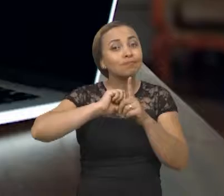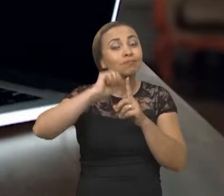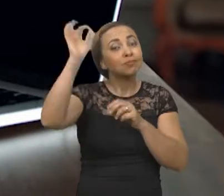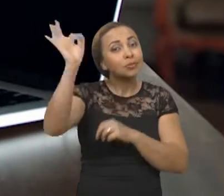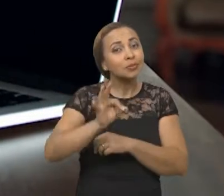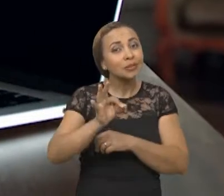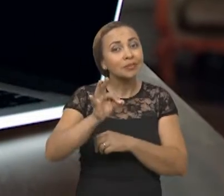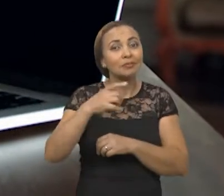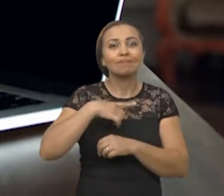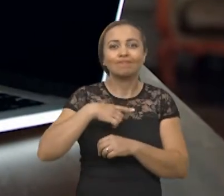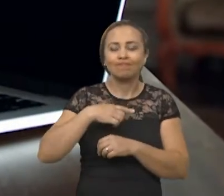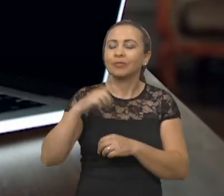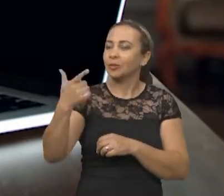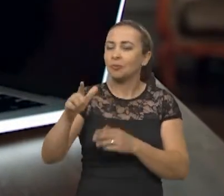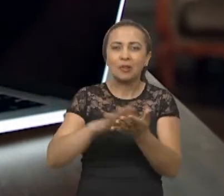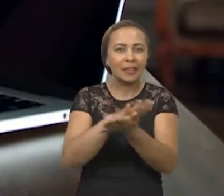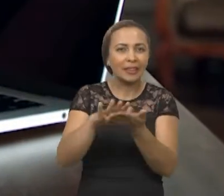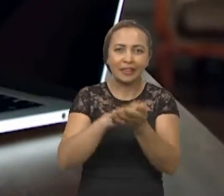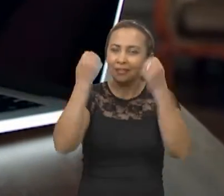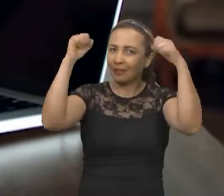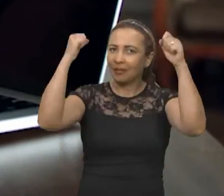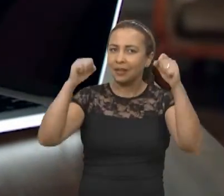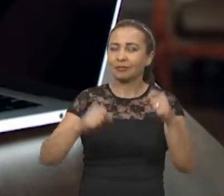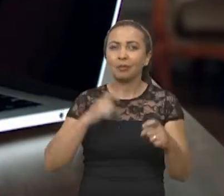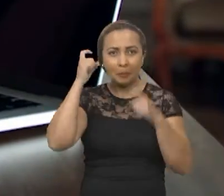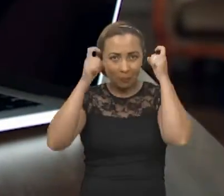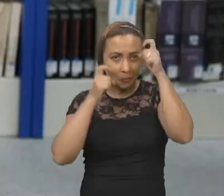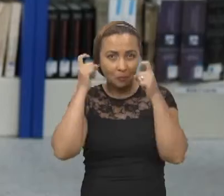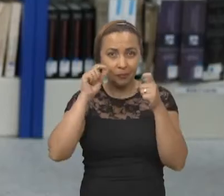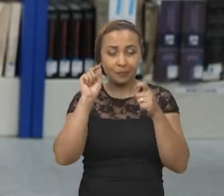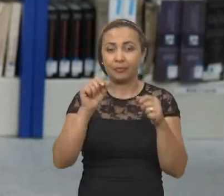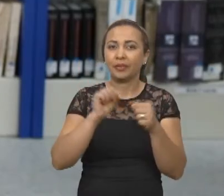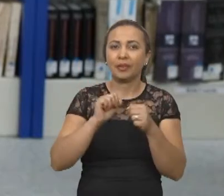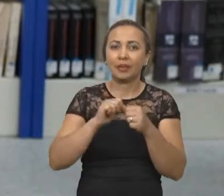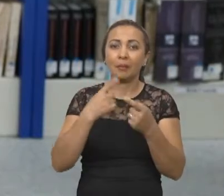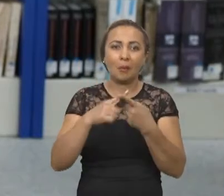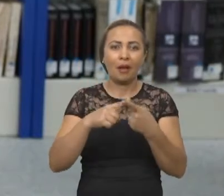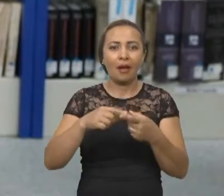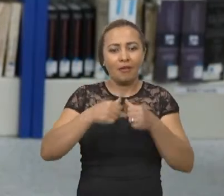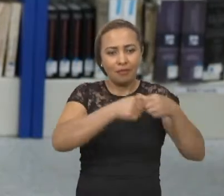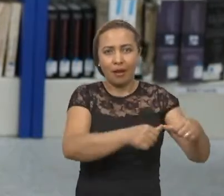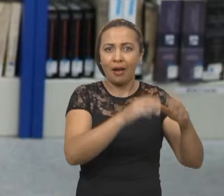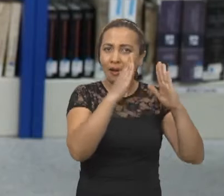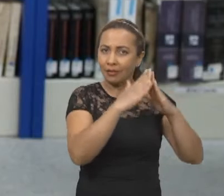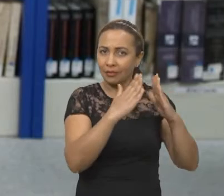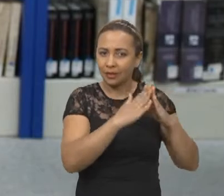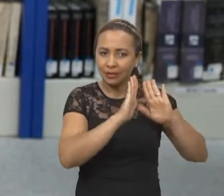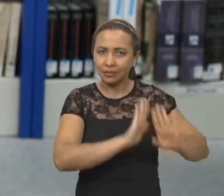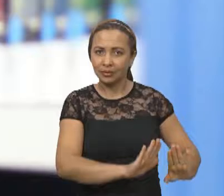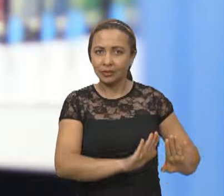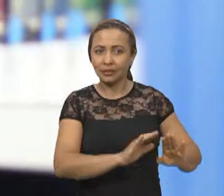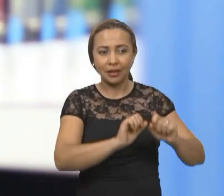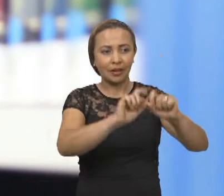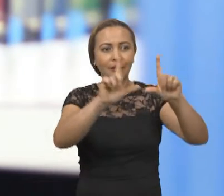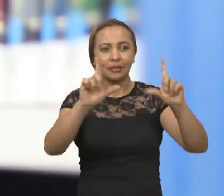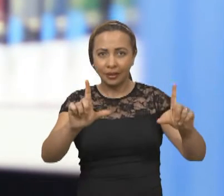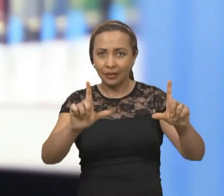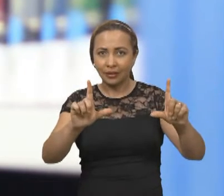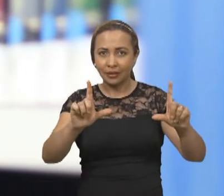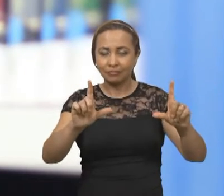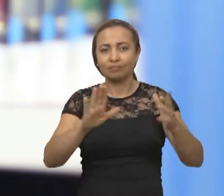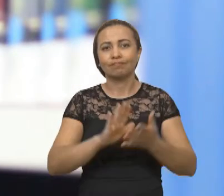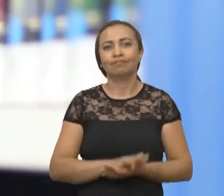proporção. Mas é tão ou mais preocupante com isso, que isso foi o fato deles estarem em casa e as exposições às telas. Nós